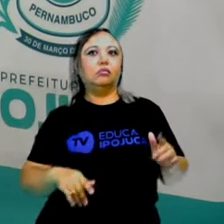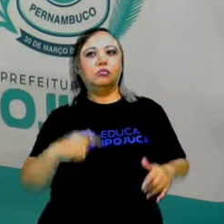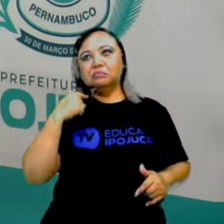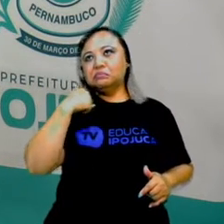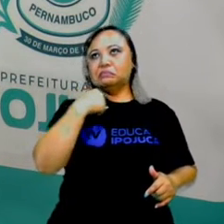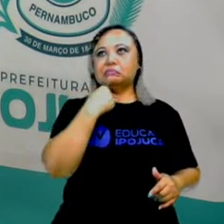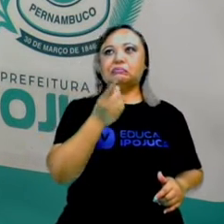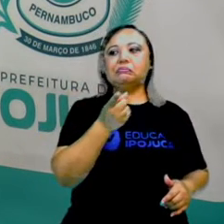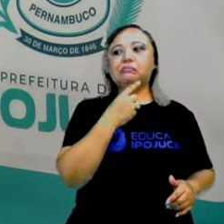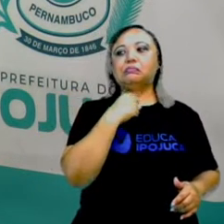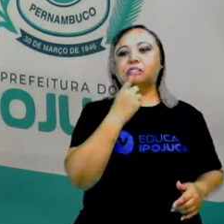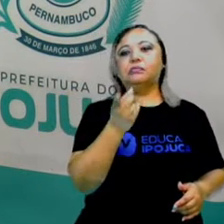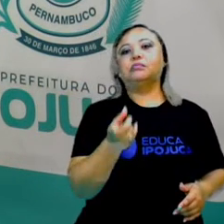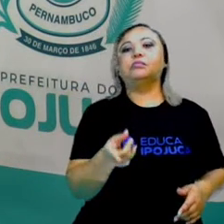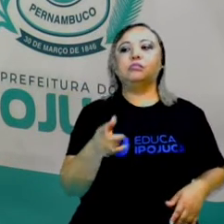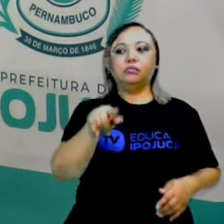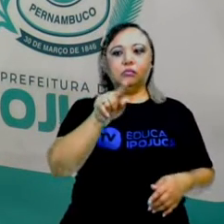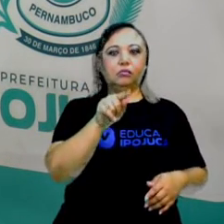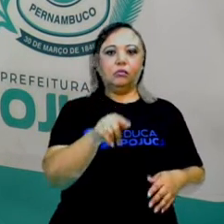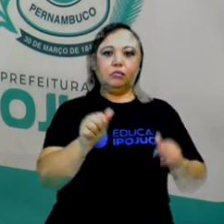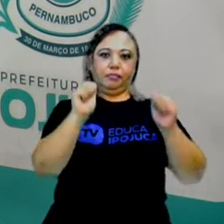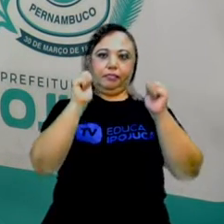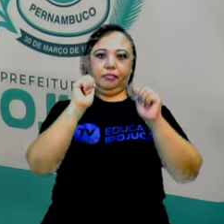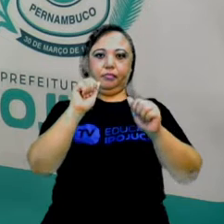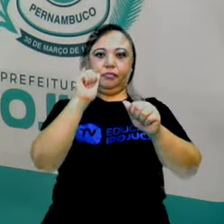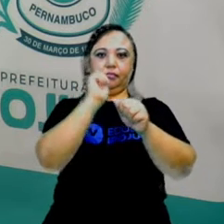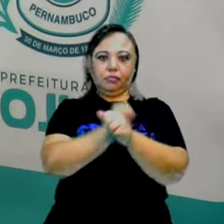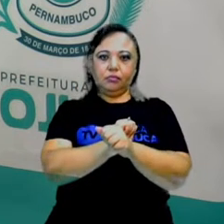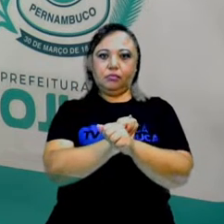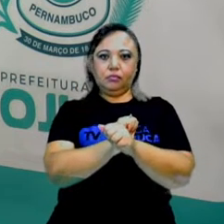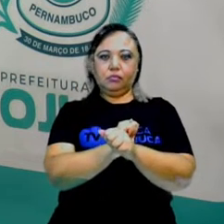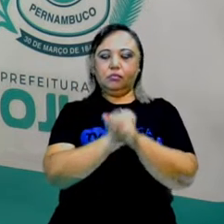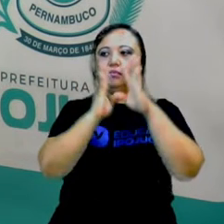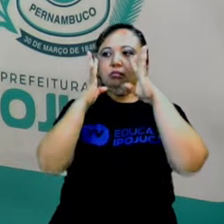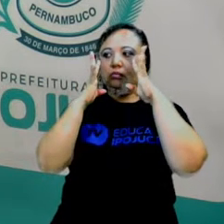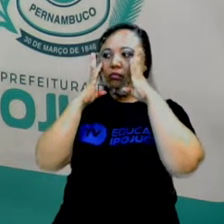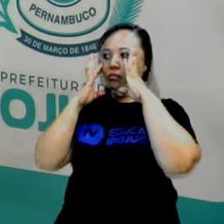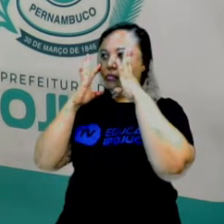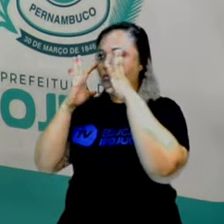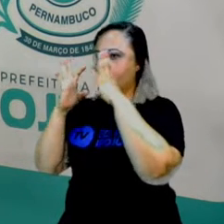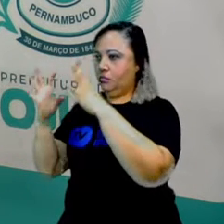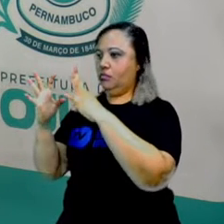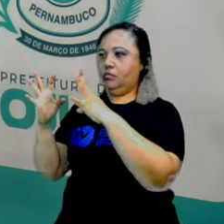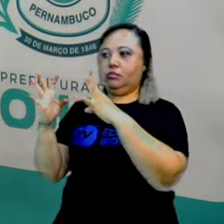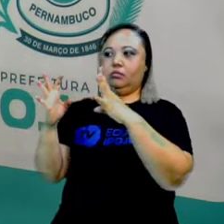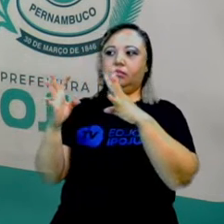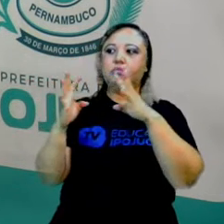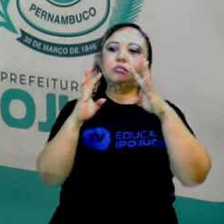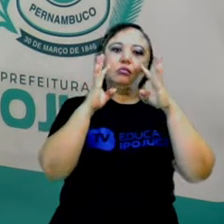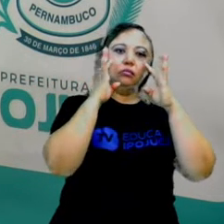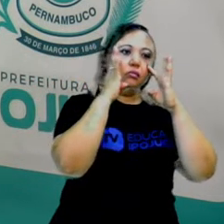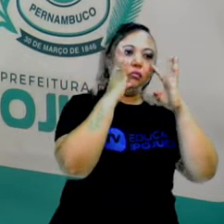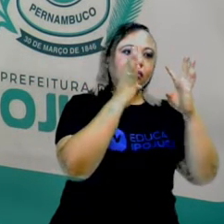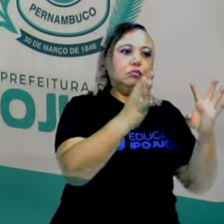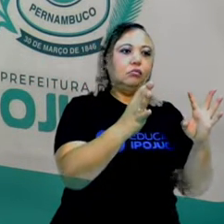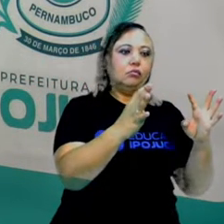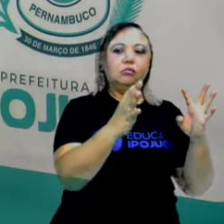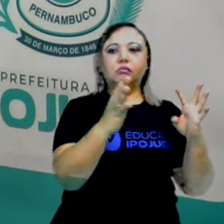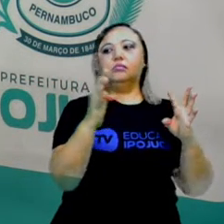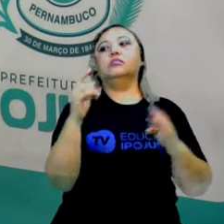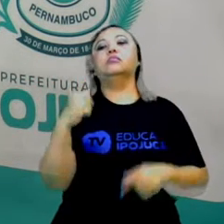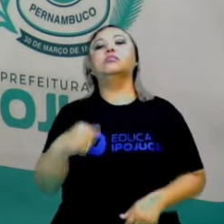ah, eu não consigo, eu não sei. Mas é só parar, observar. A nossa volta, às vezes, a gente tira elementos.